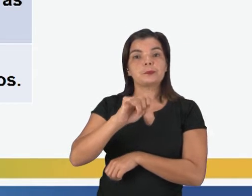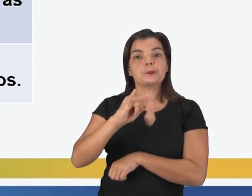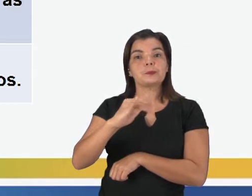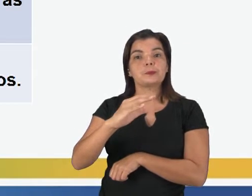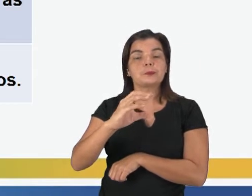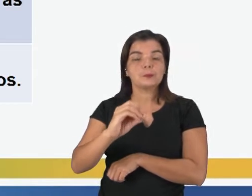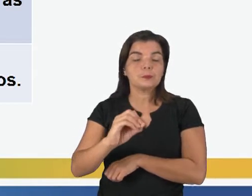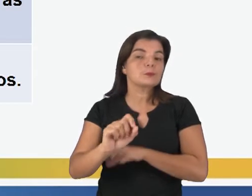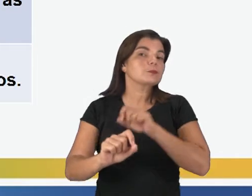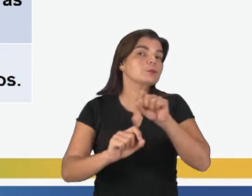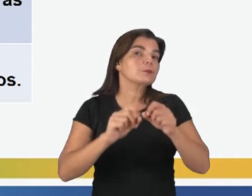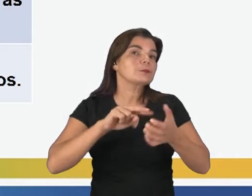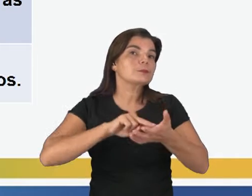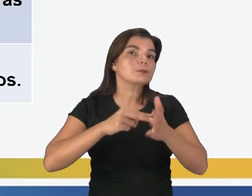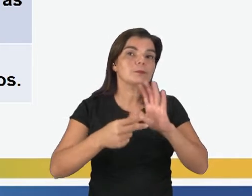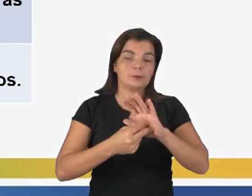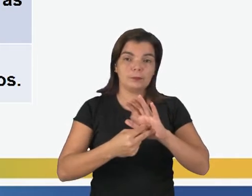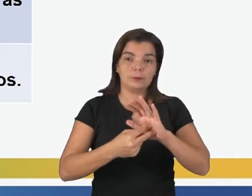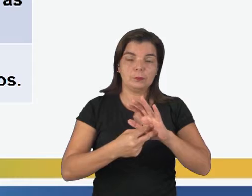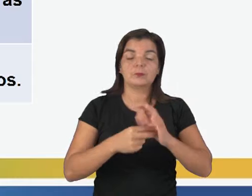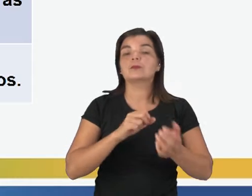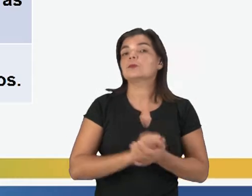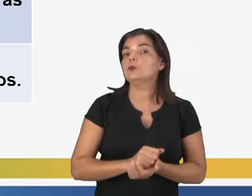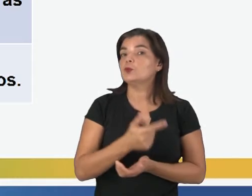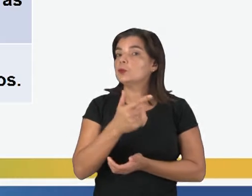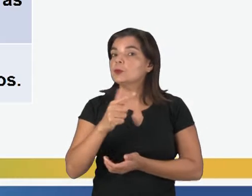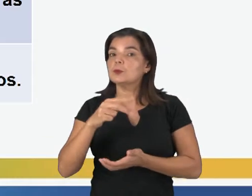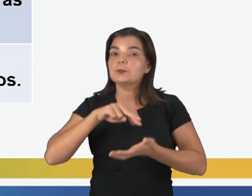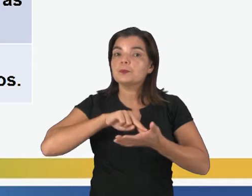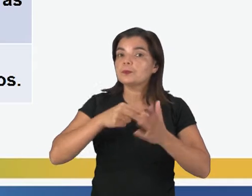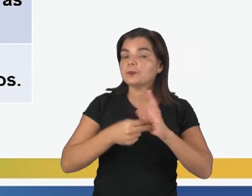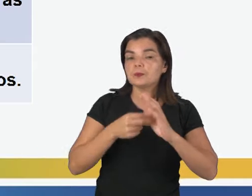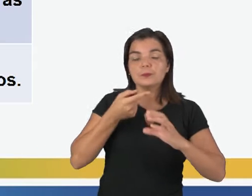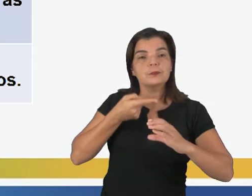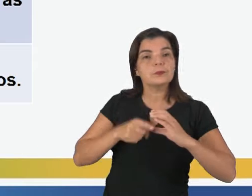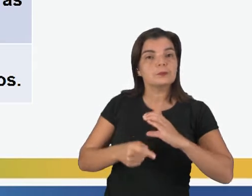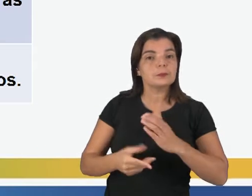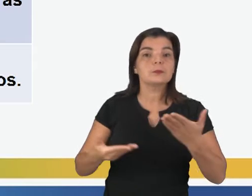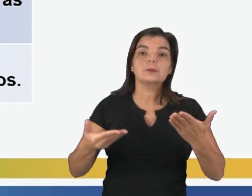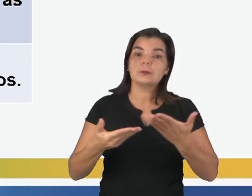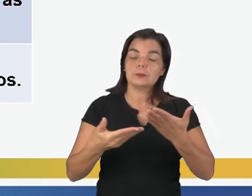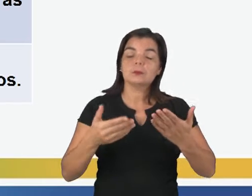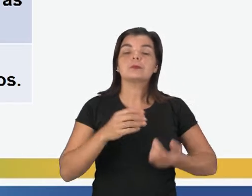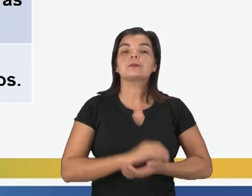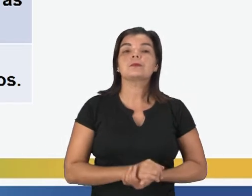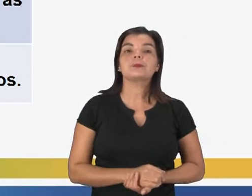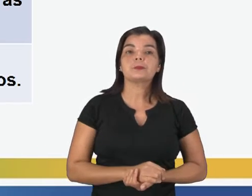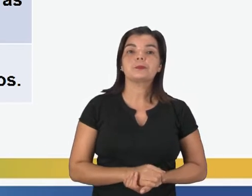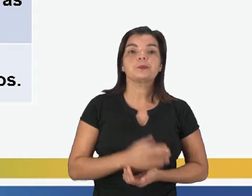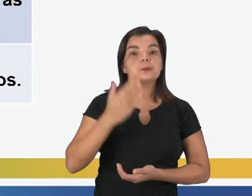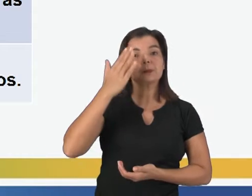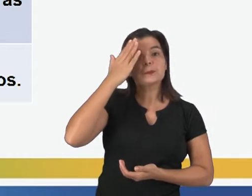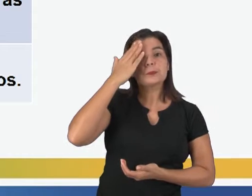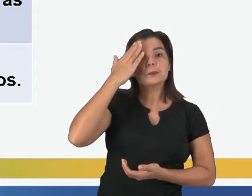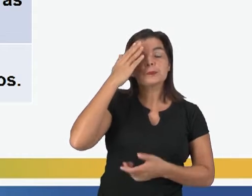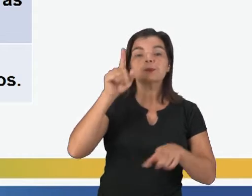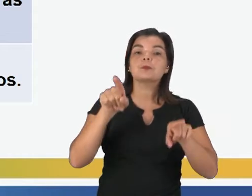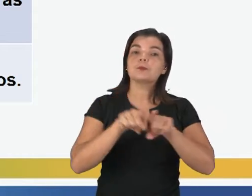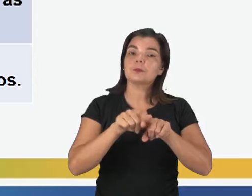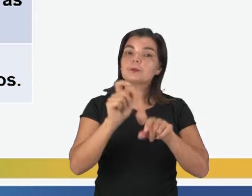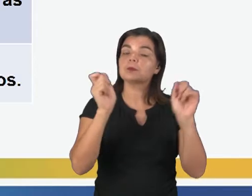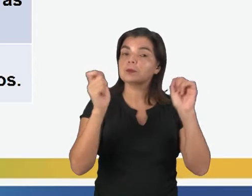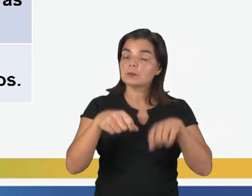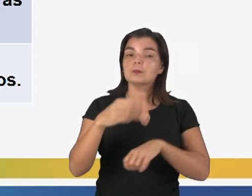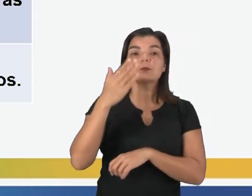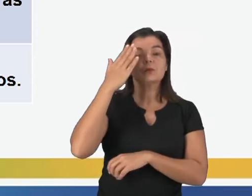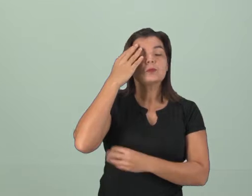o que significa e o que não significa. A gente vai aprofundar a nossa maneira de entender Estado laico para